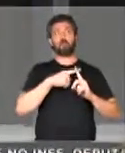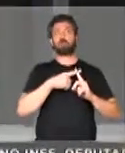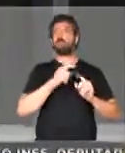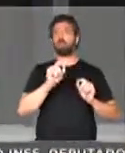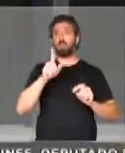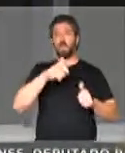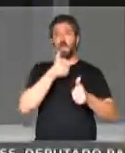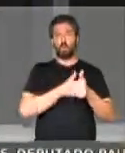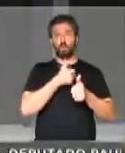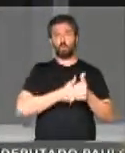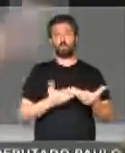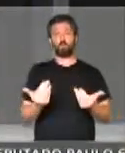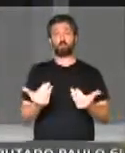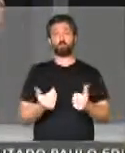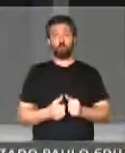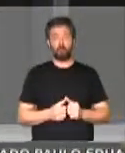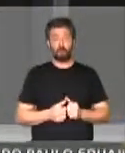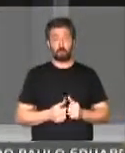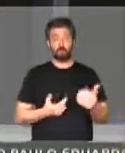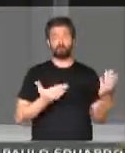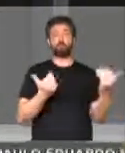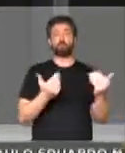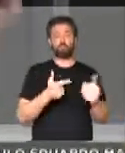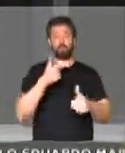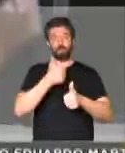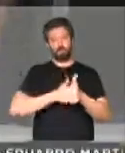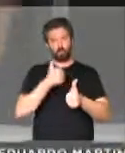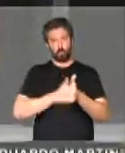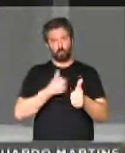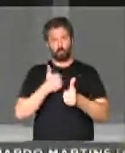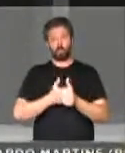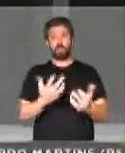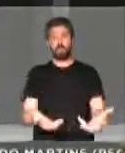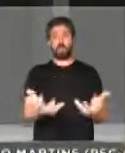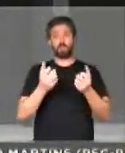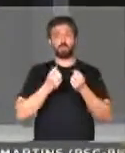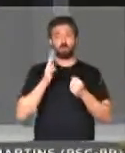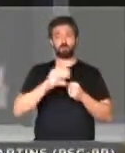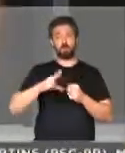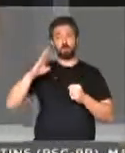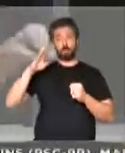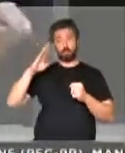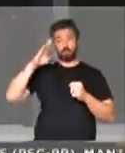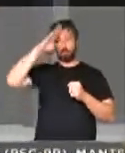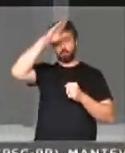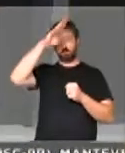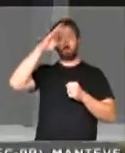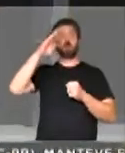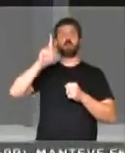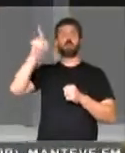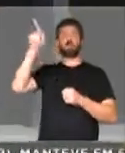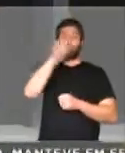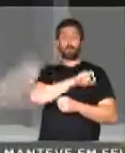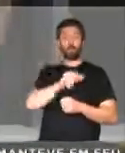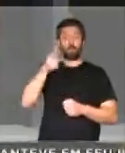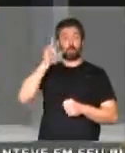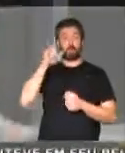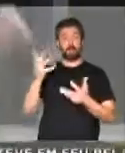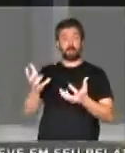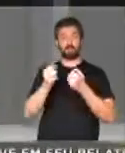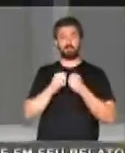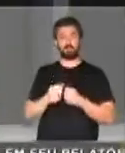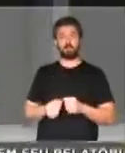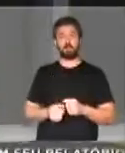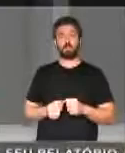otimismo da luta da juventude. Da luta da juventude que já recepcionou o Bolsonaro, como merecia no Rio de Janeiro ontem,